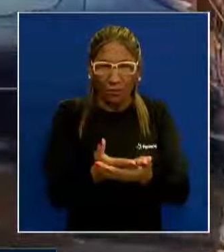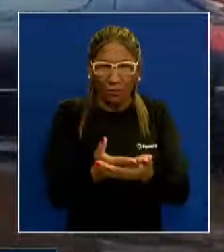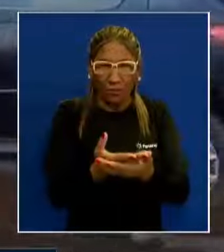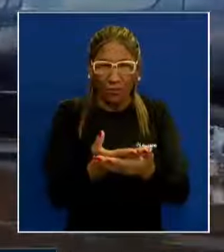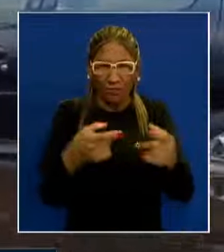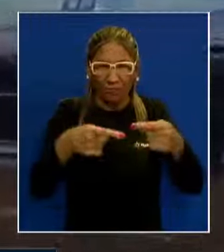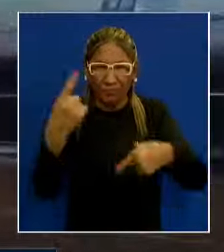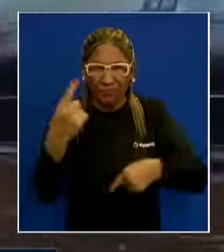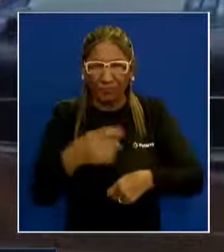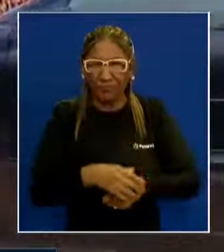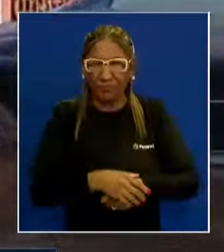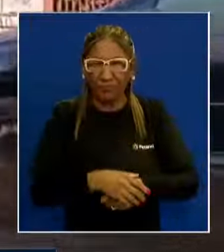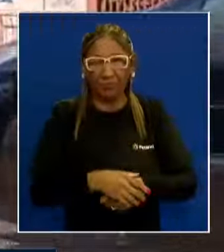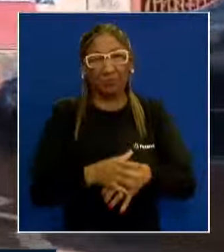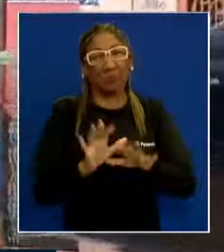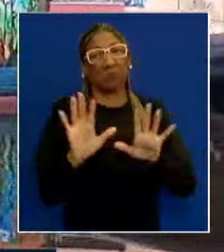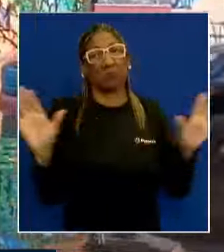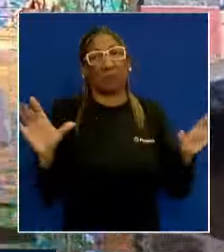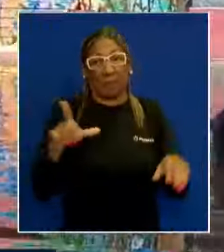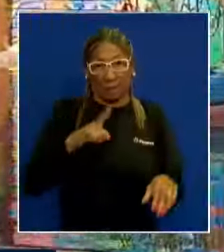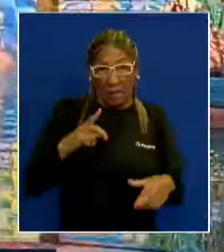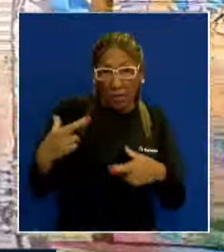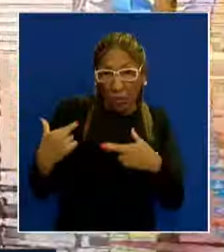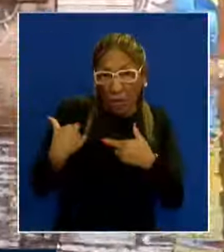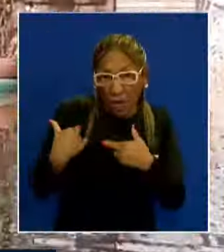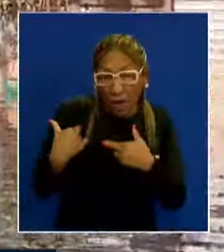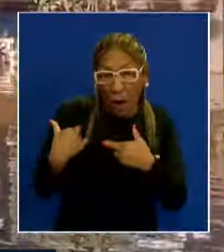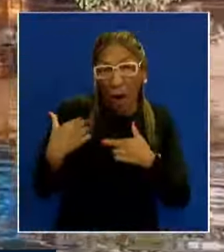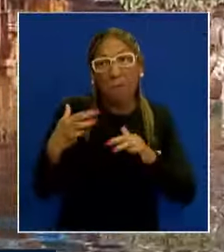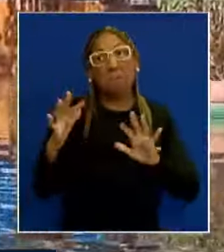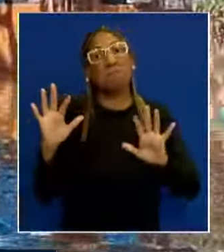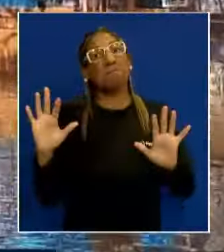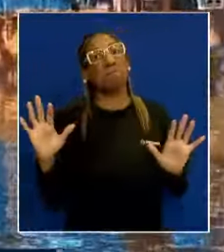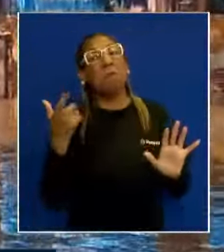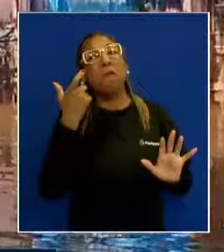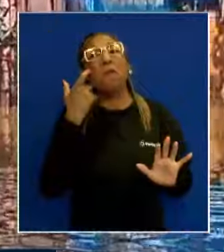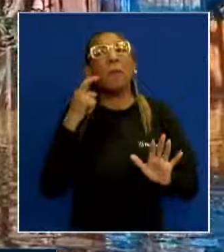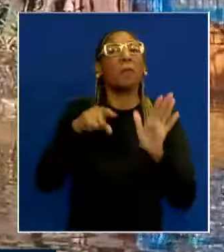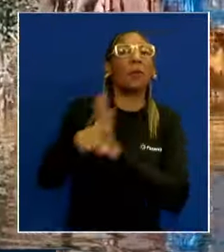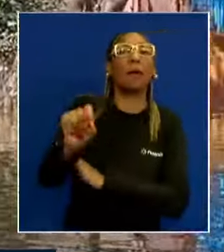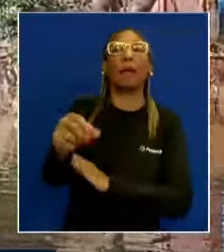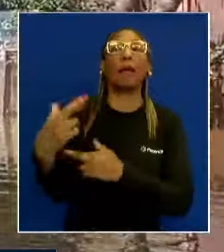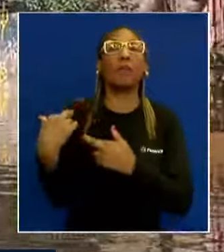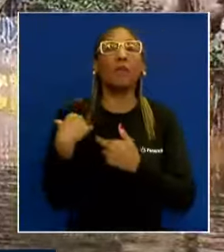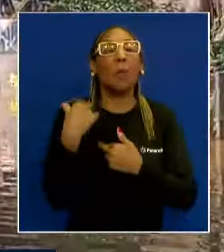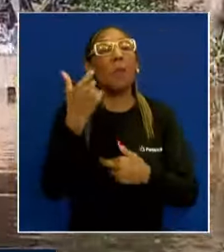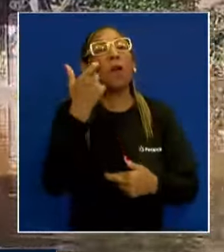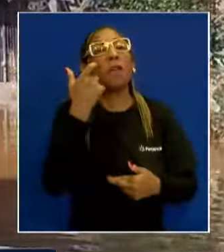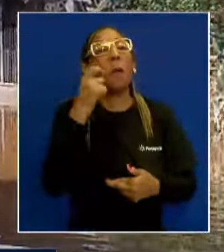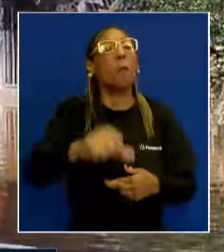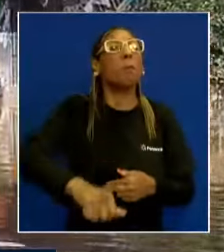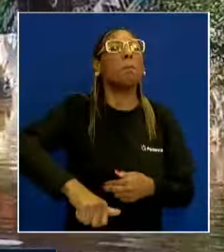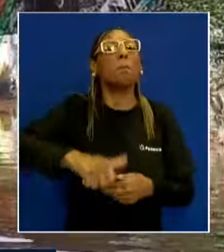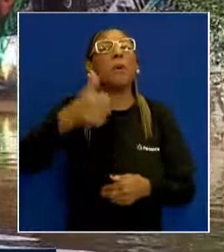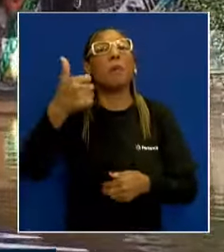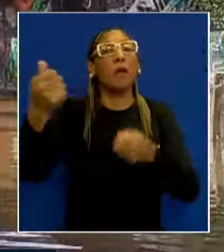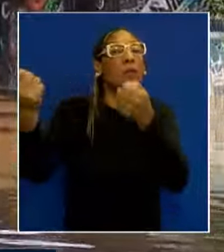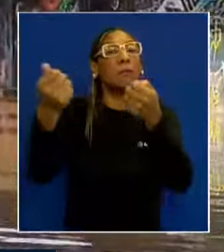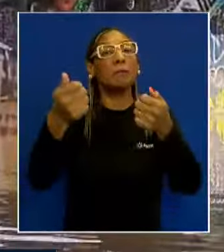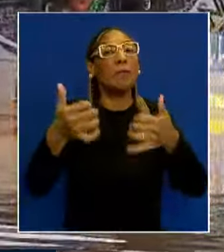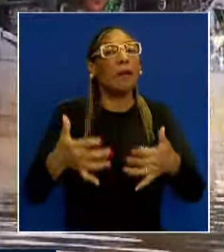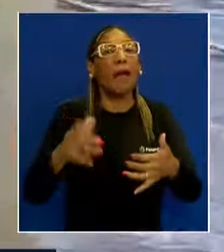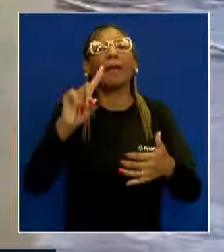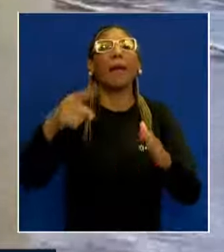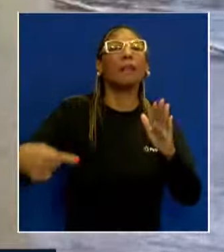Agora, se tem responsável no meio, bom que punha os responsáveis. Agora, o primeiro que deve explicação é quem